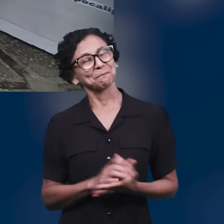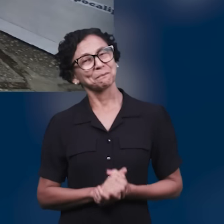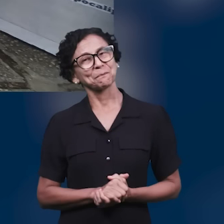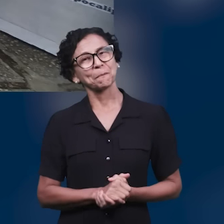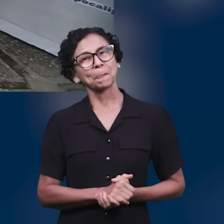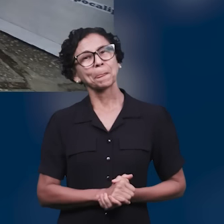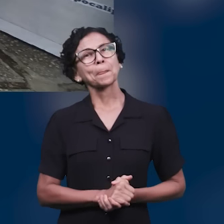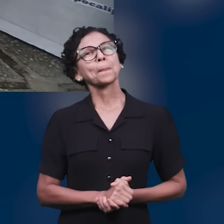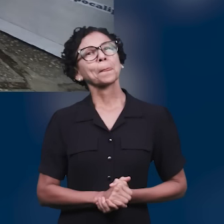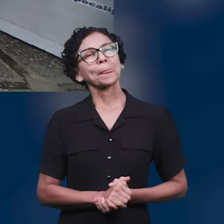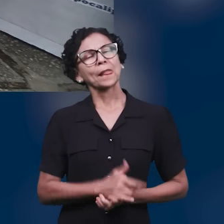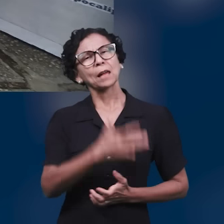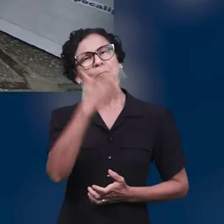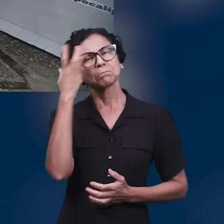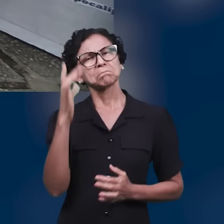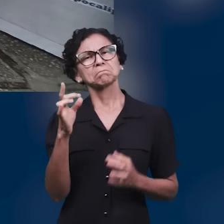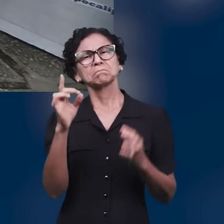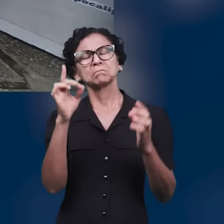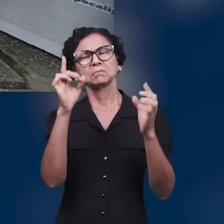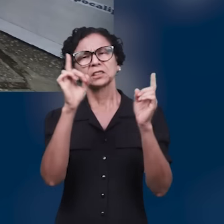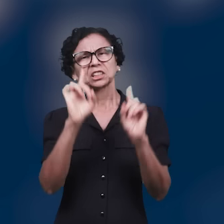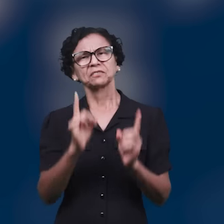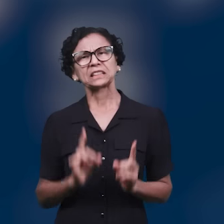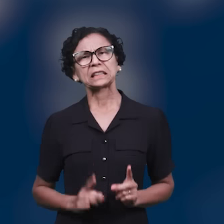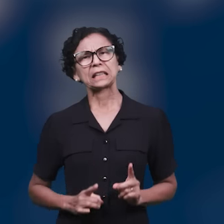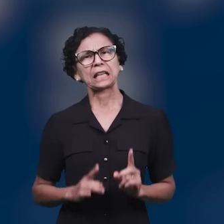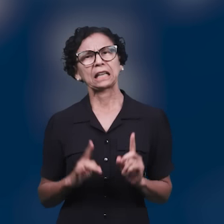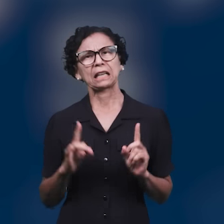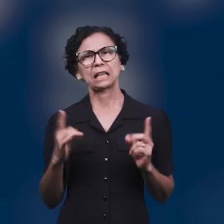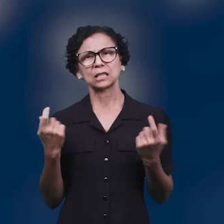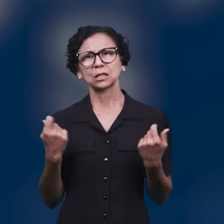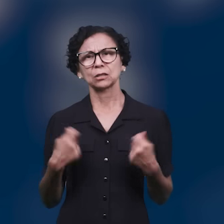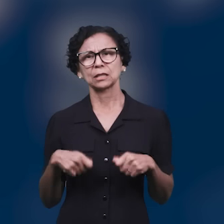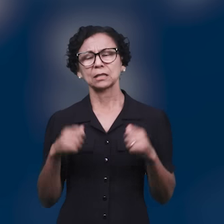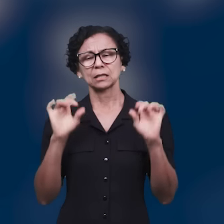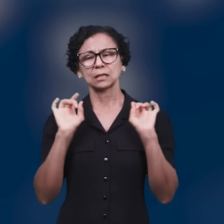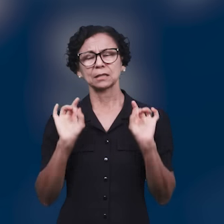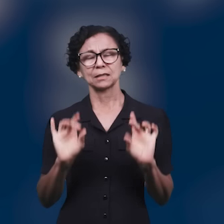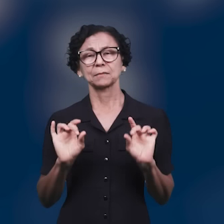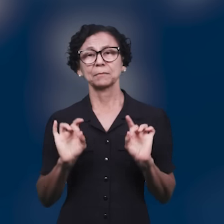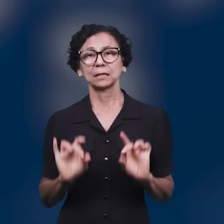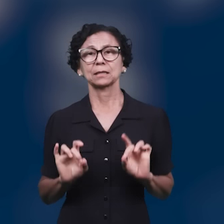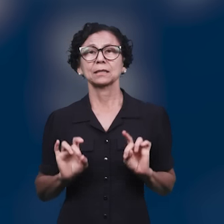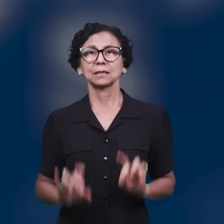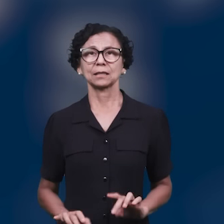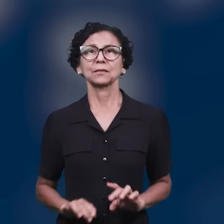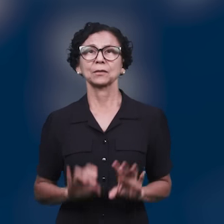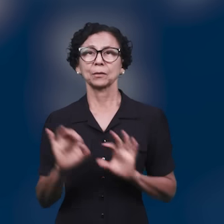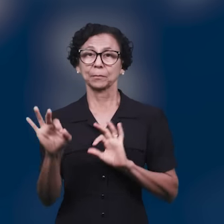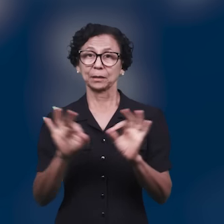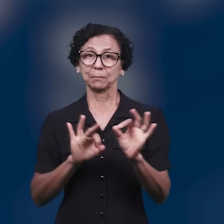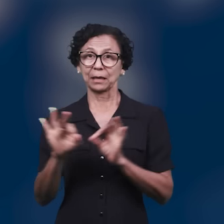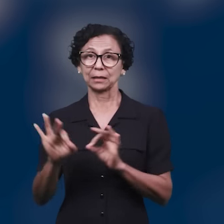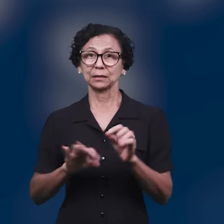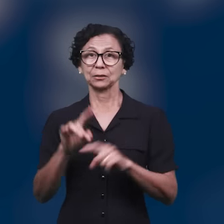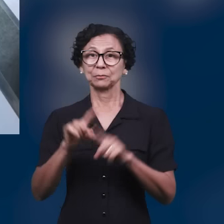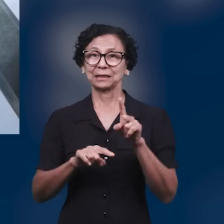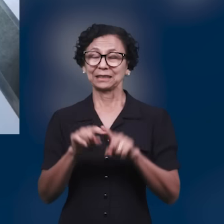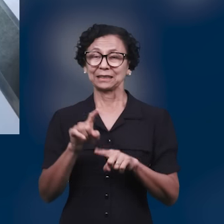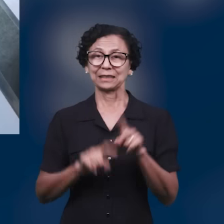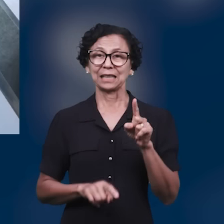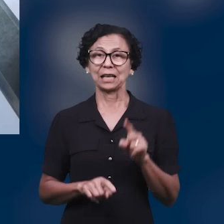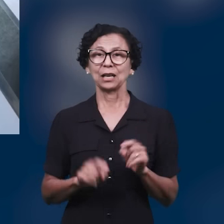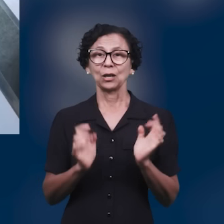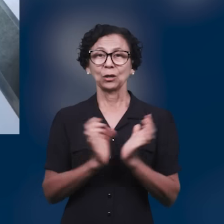aqueles que apresentam alguma deficiência ou idosos com necessidades mais específicas. Na elaboração dessas atividades, as